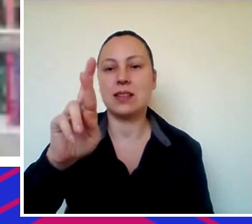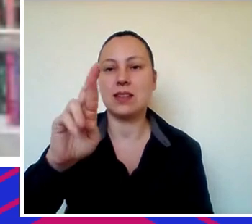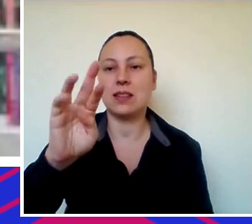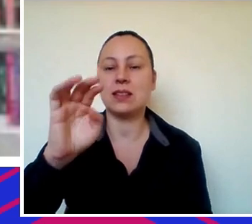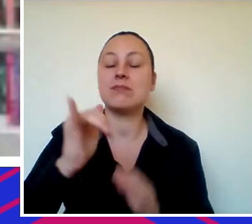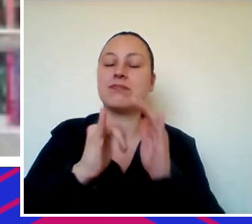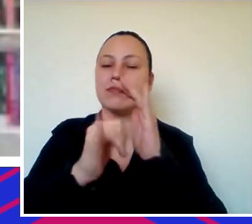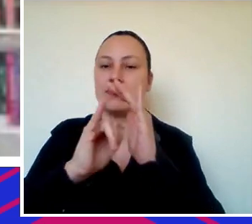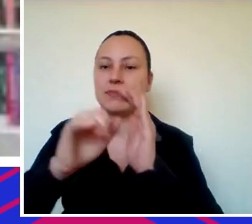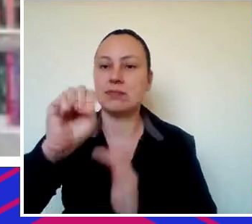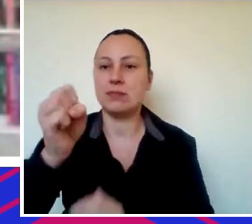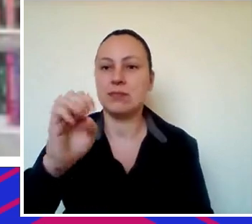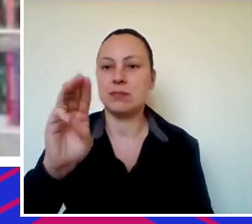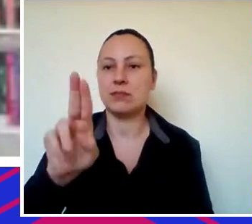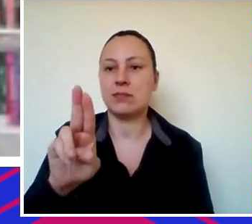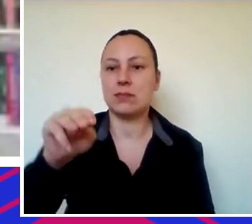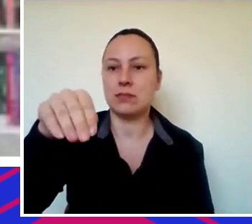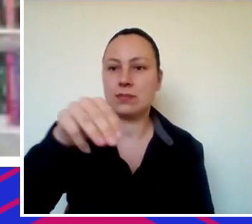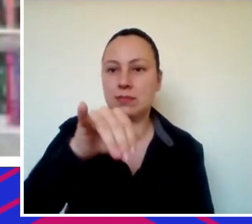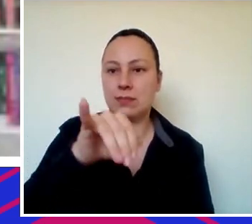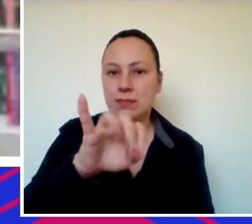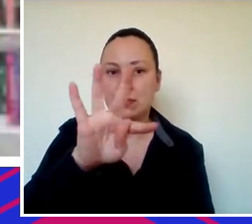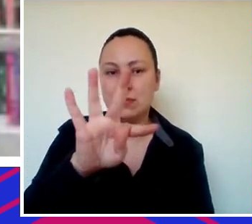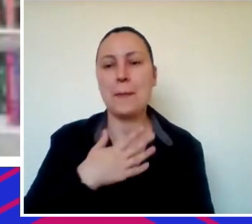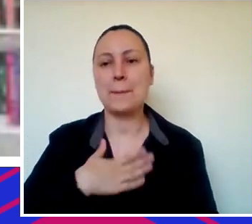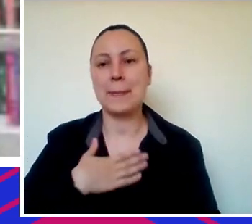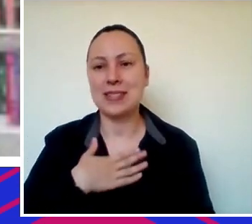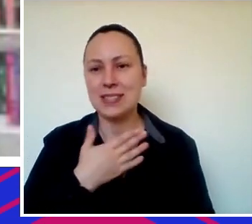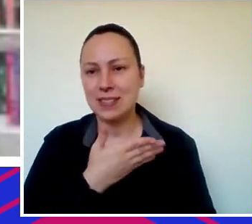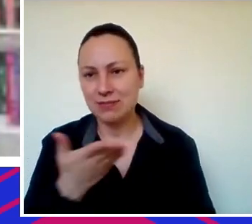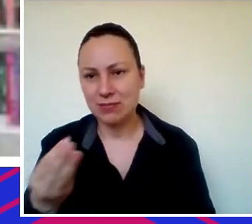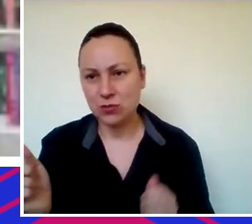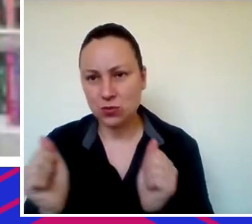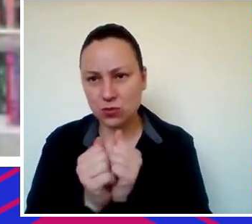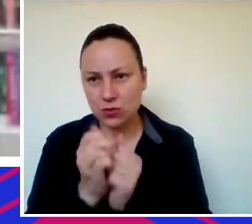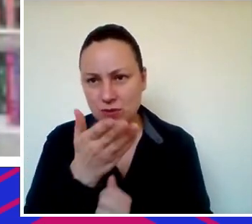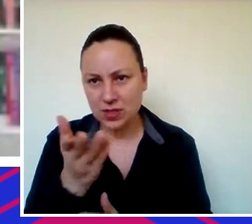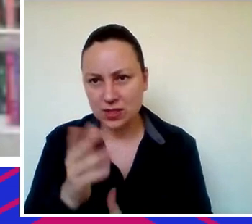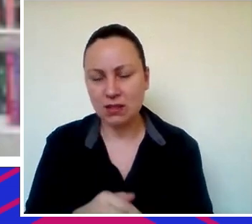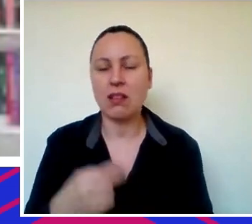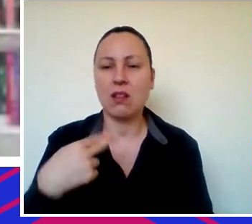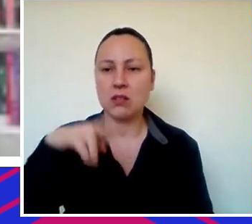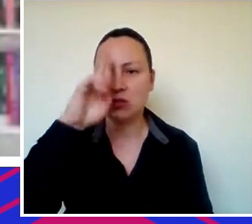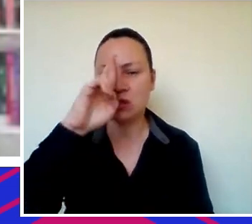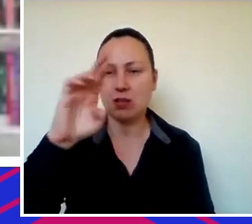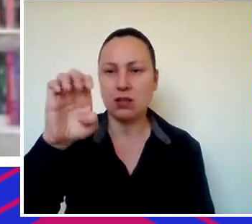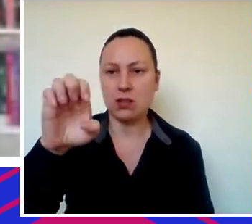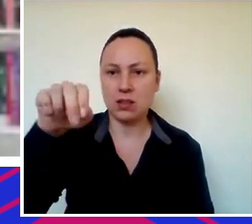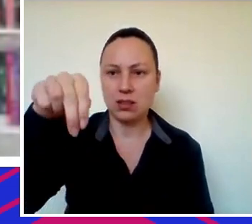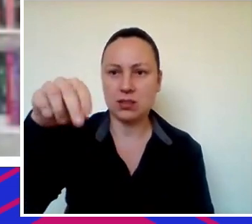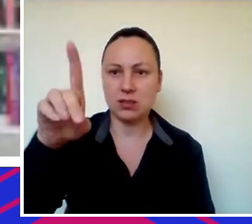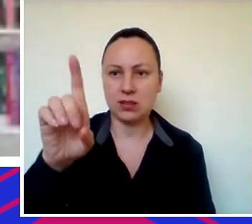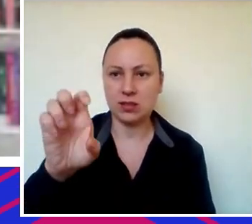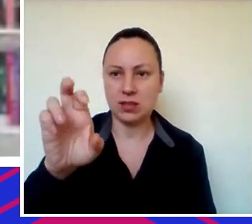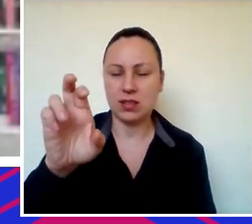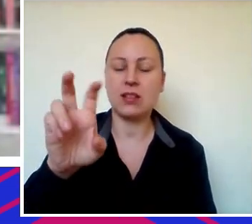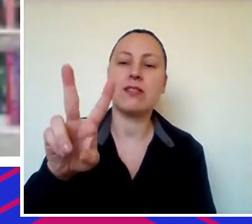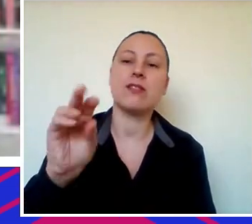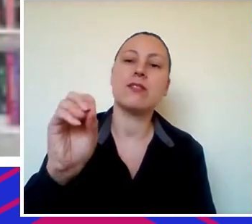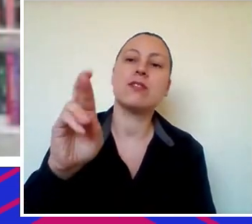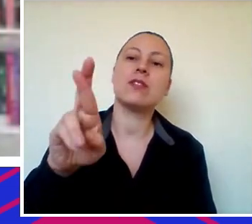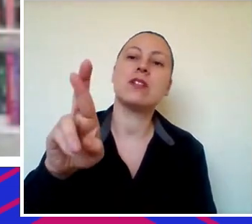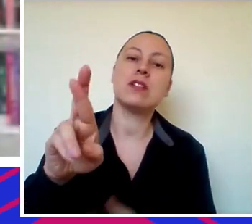um prazerzão estar falando com vocês aqui. Eu sou o Igor, eu sou o diretor da Endeavor, a Endeavor é uma organização de fomento ao empreendedorismo, está